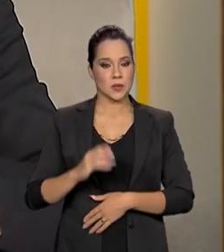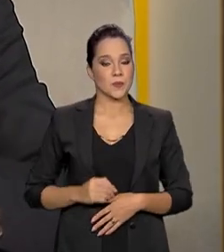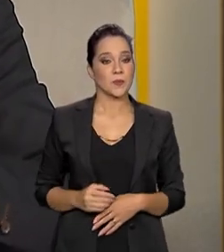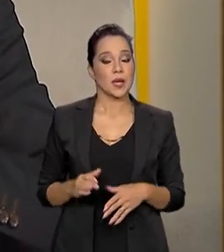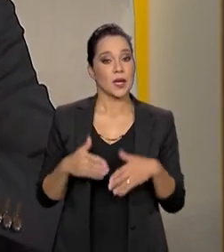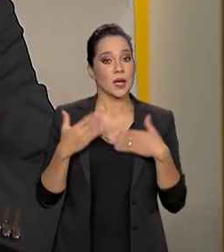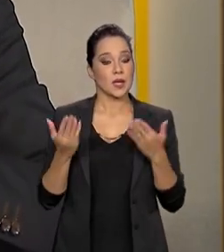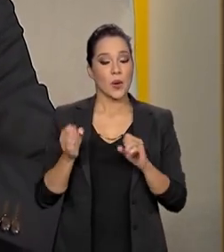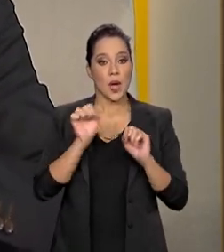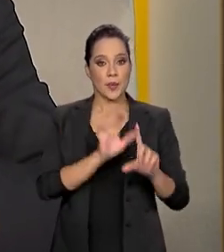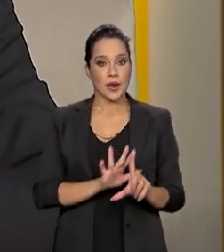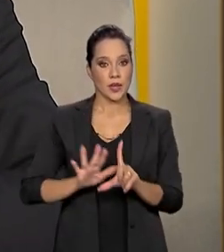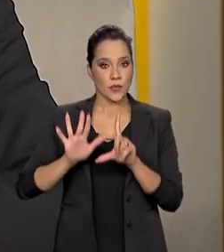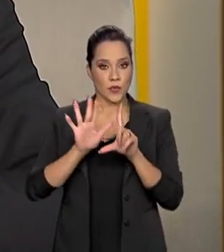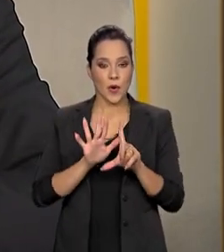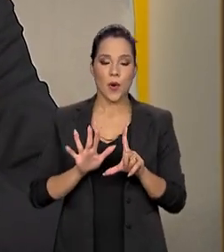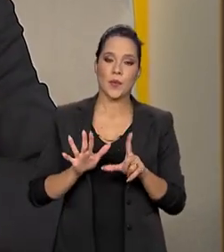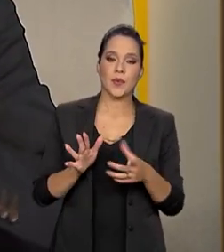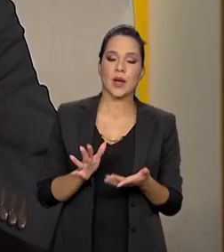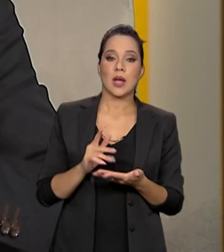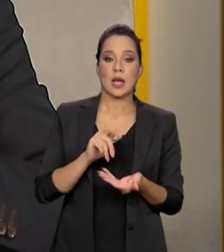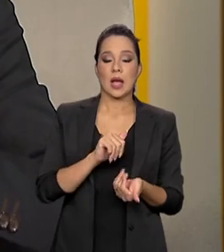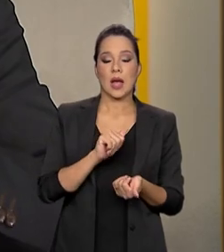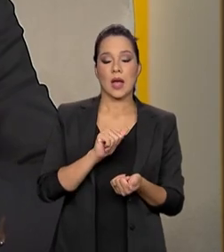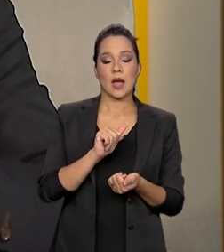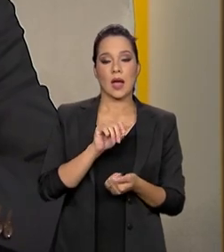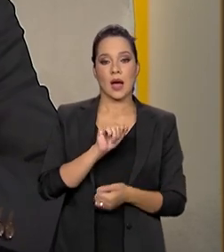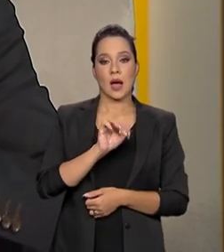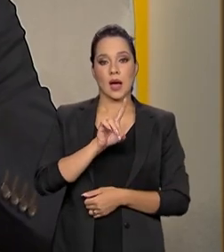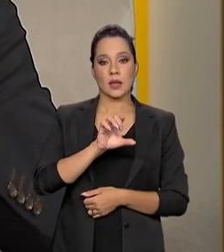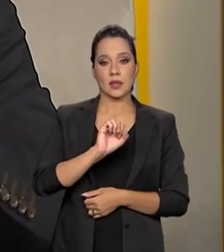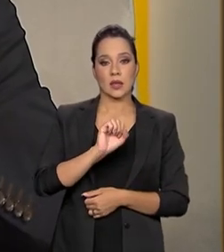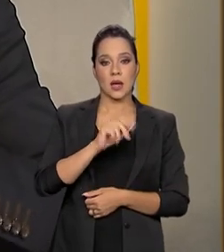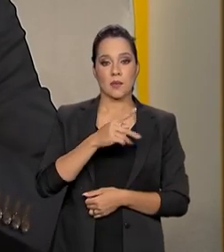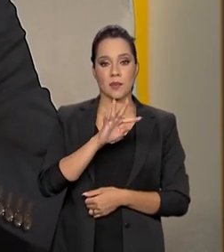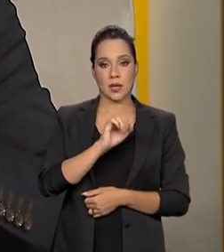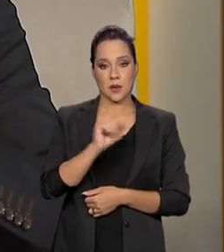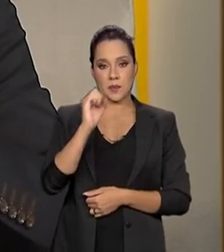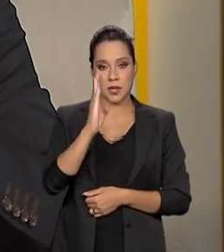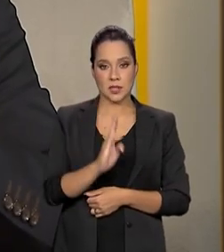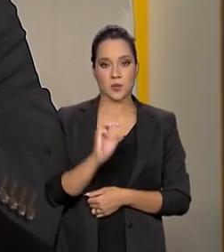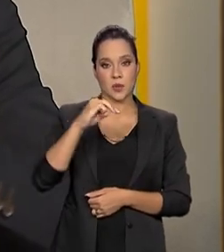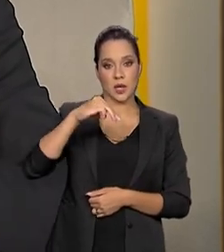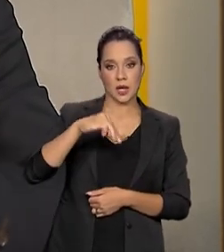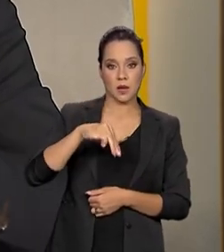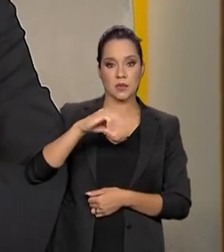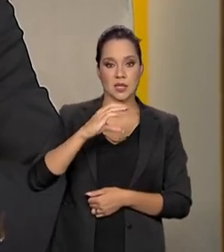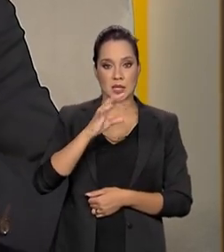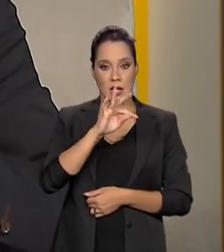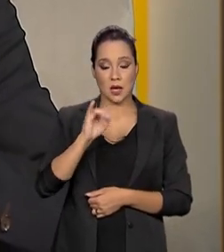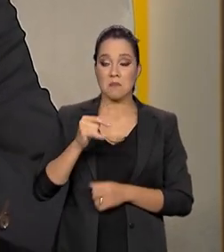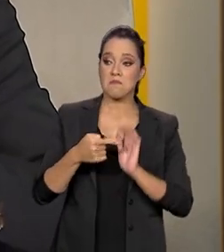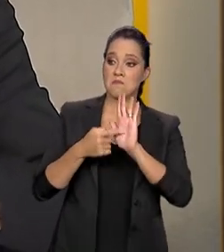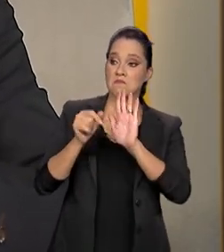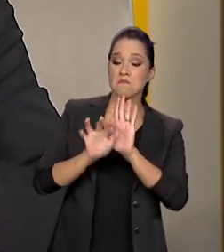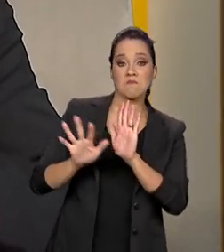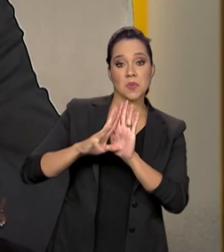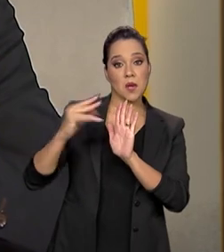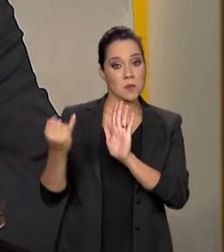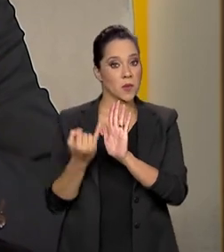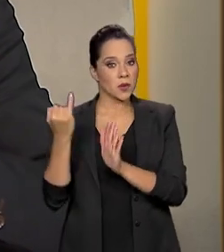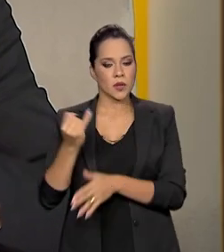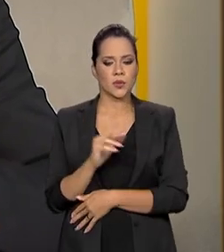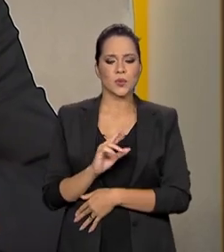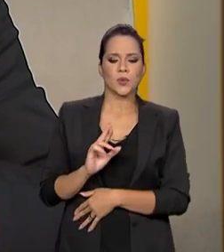Então, a plataforma Adapta Brasil MCTI, ela traz esse cenário que é tão importante não